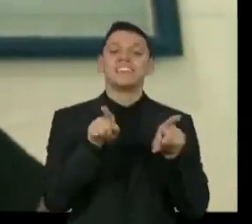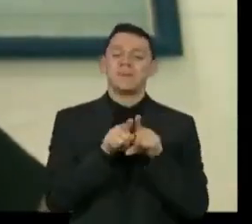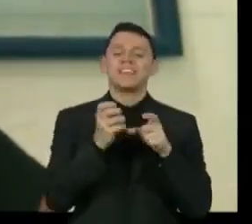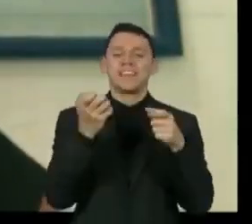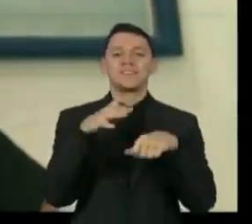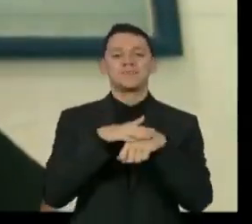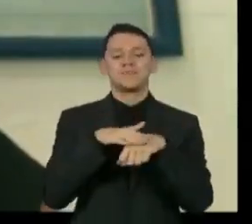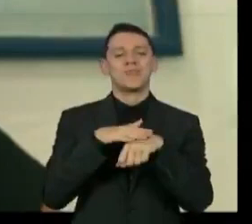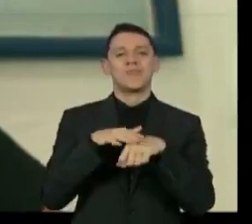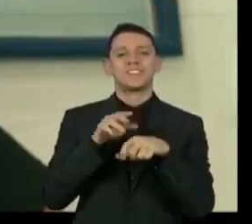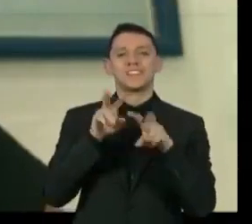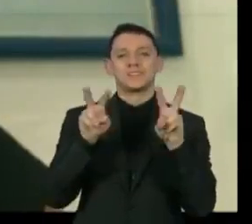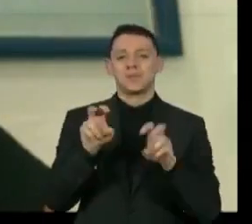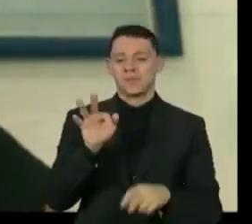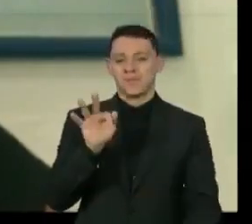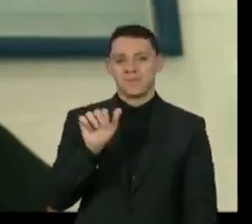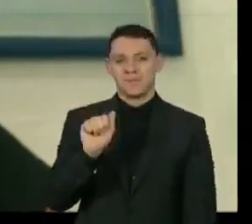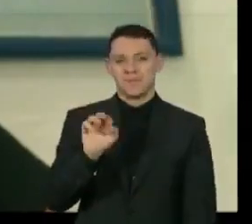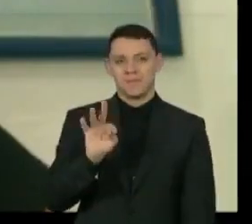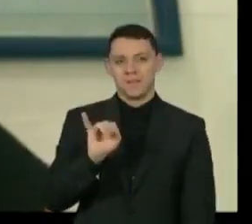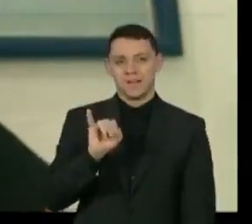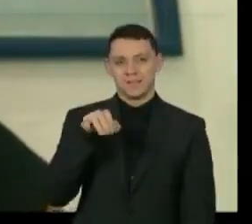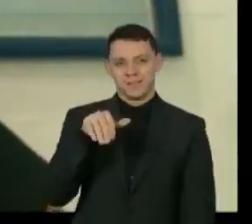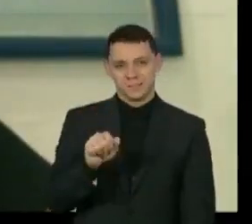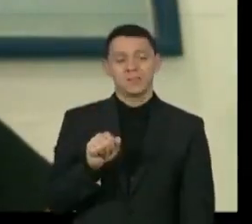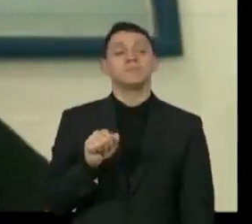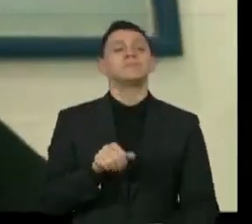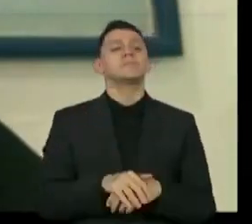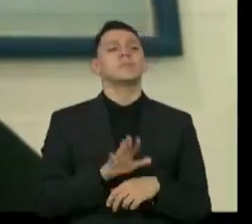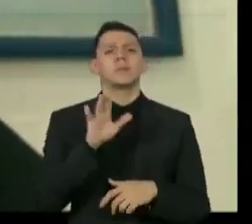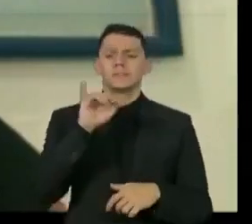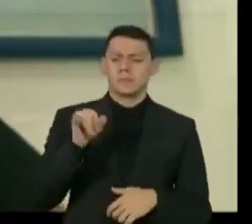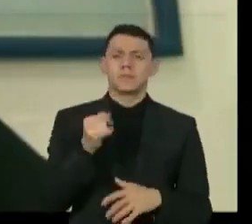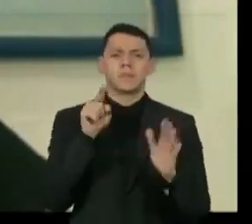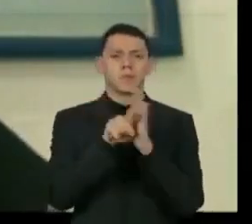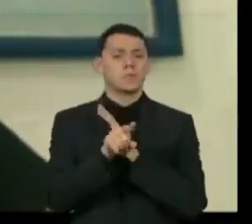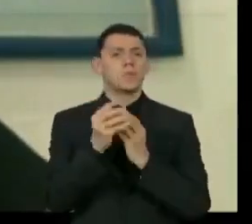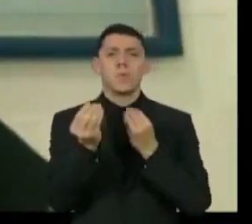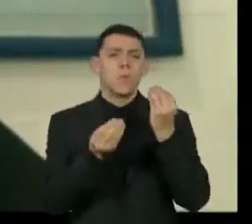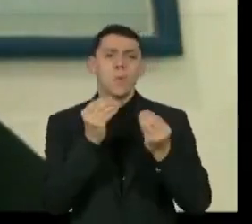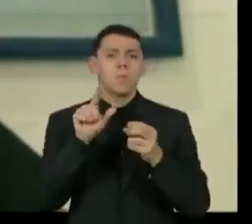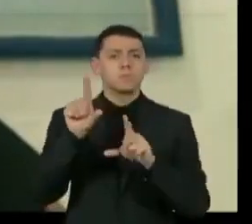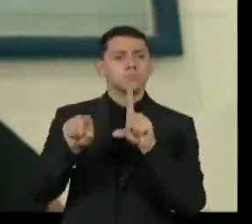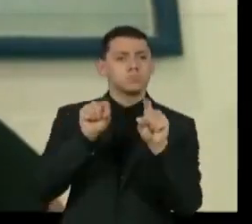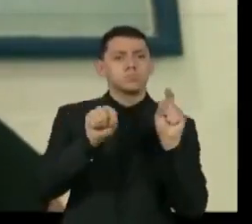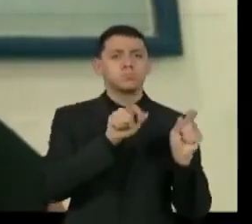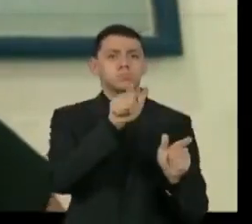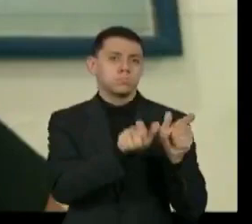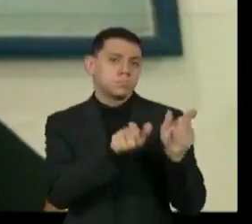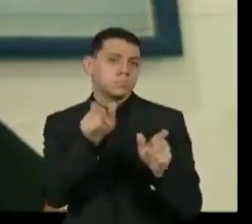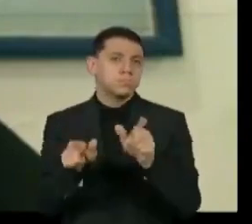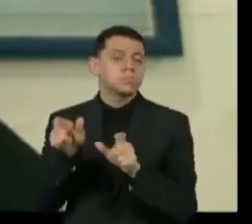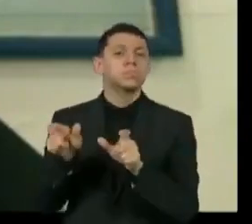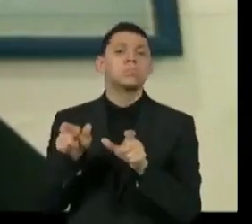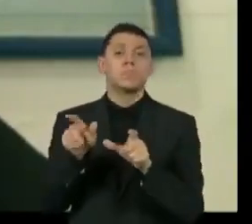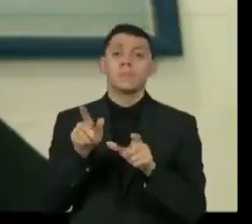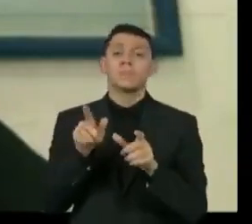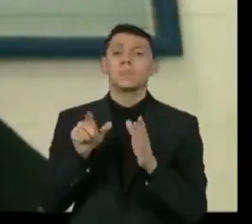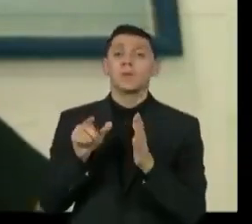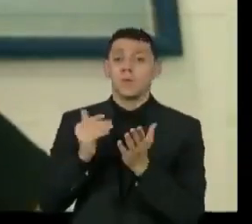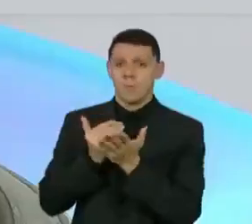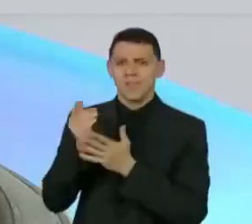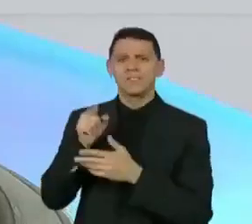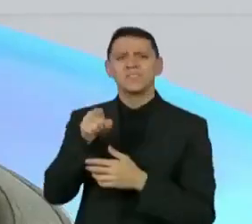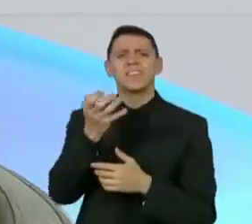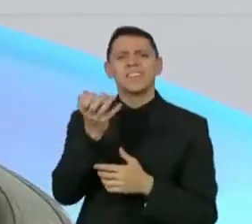vou aproveitar então a Carona nessa pergunta Para saber como funcionou a escalação Originalmente, Wagner Você teria pensado no